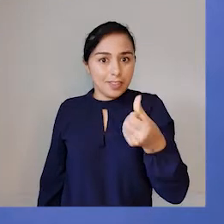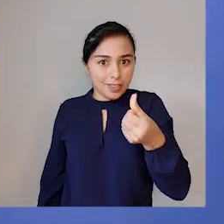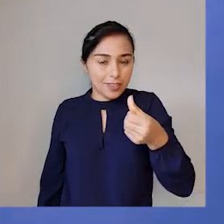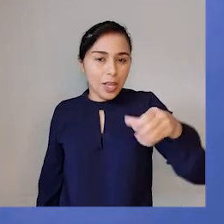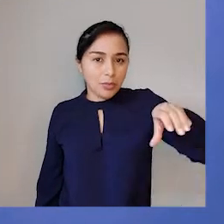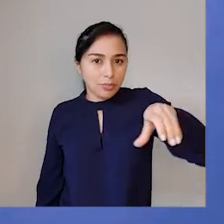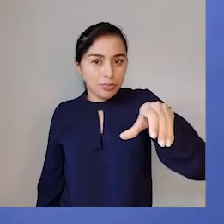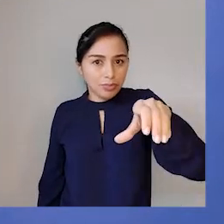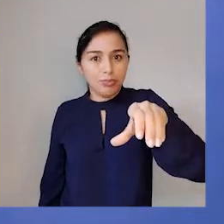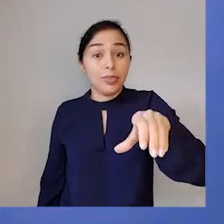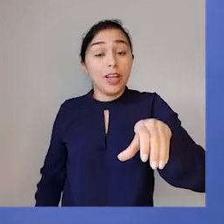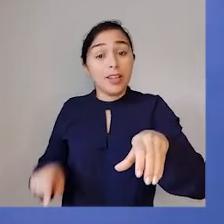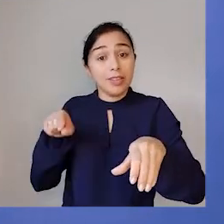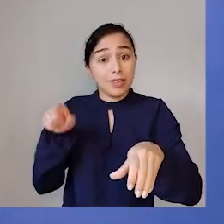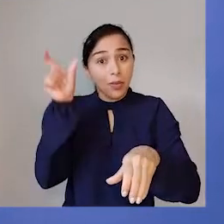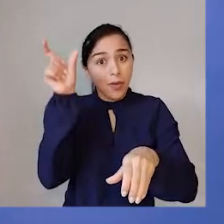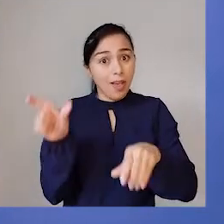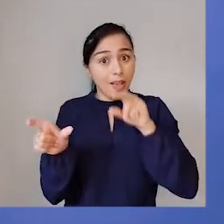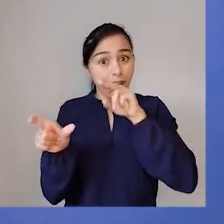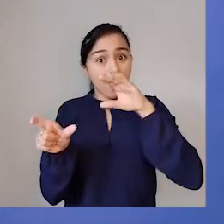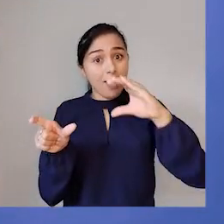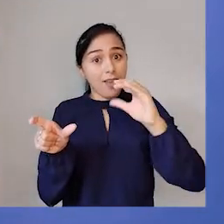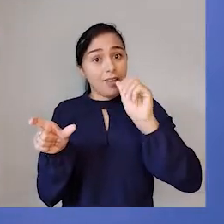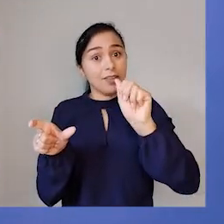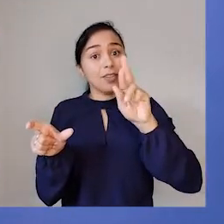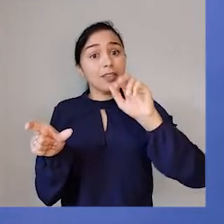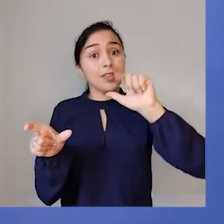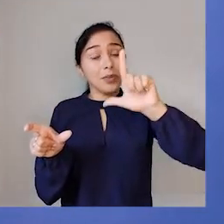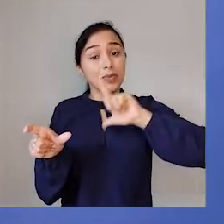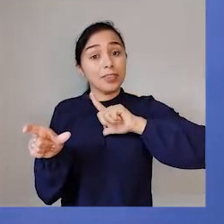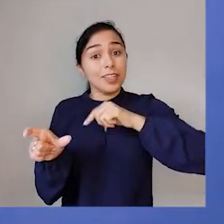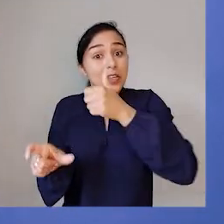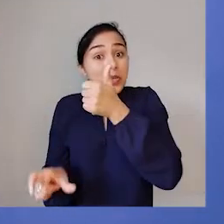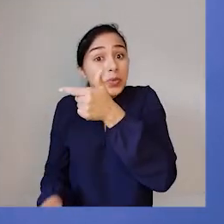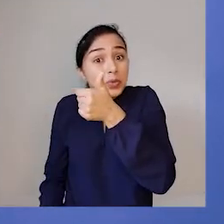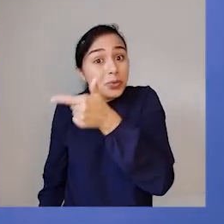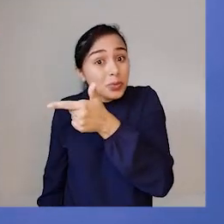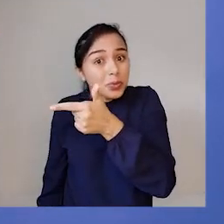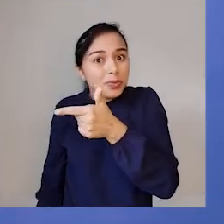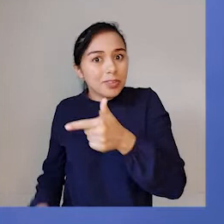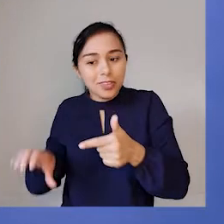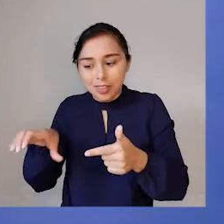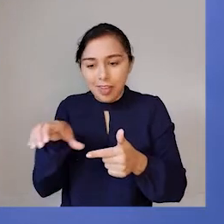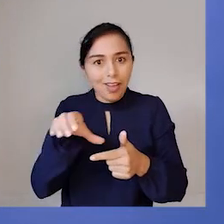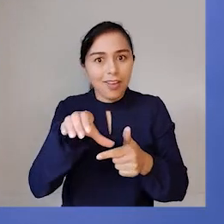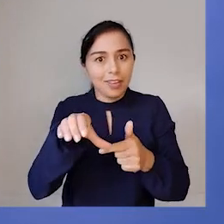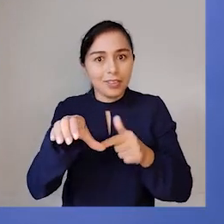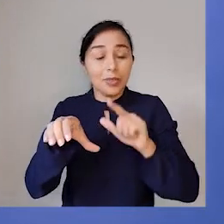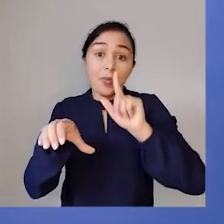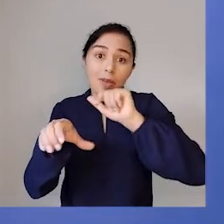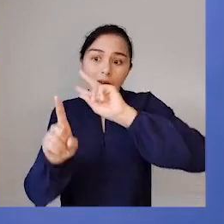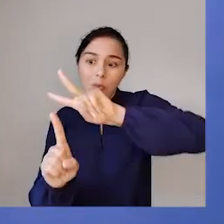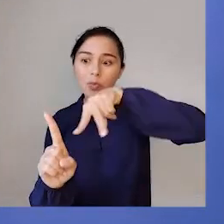a Carol tem doze. Doze é o dobro da quantidade de Bia, que só tem seis. Nesse